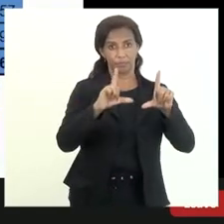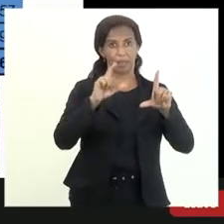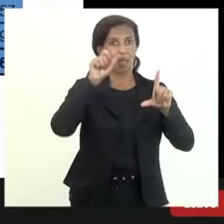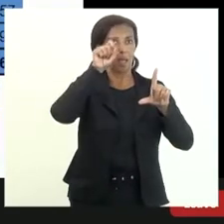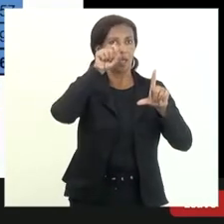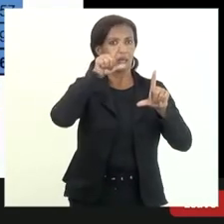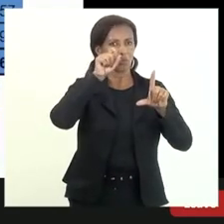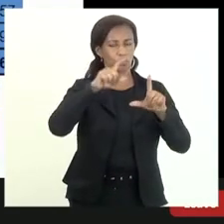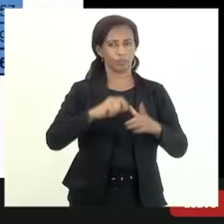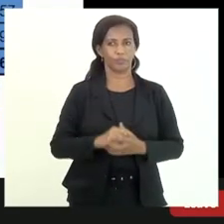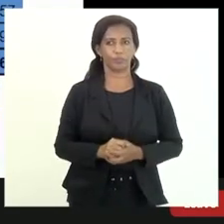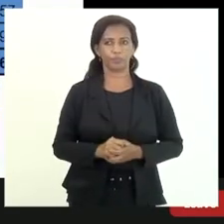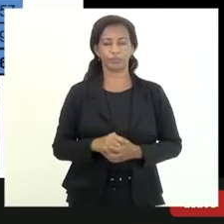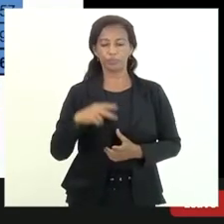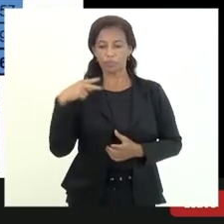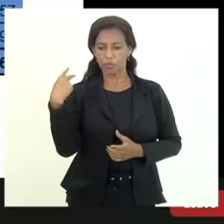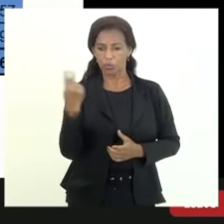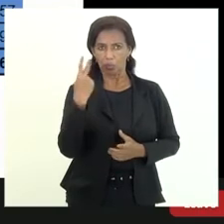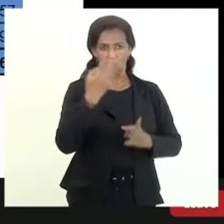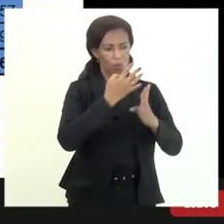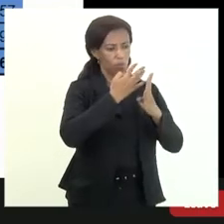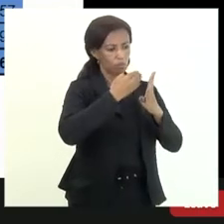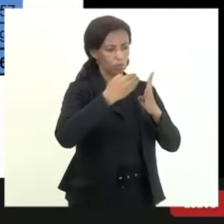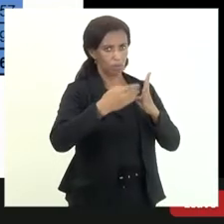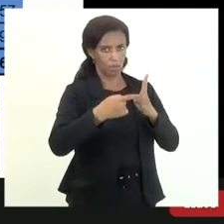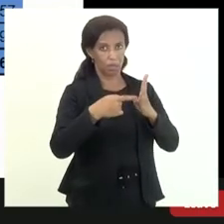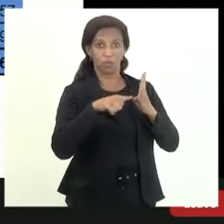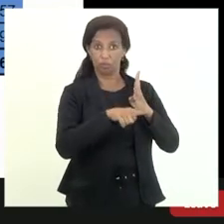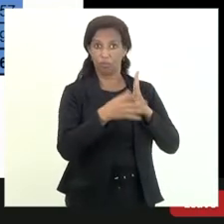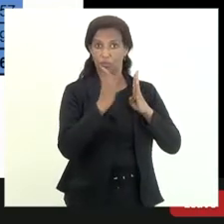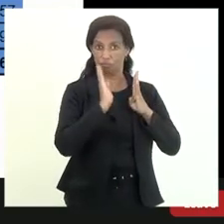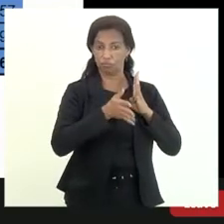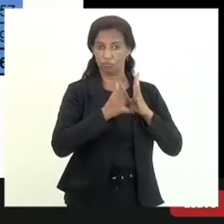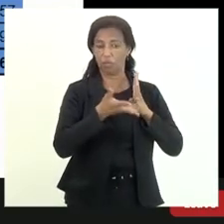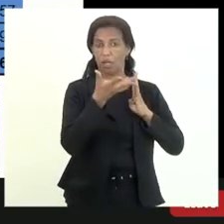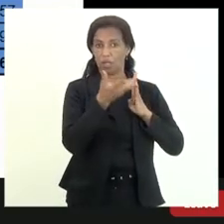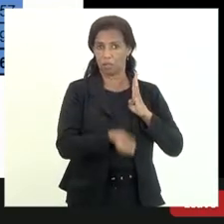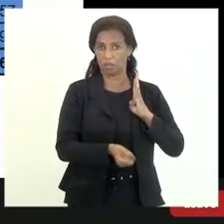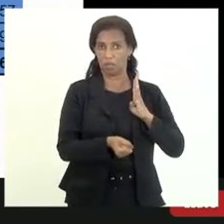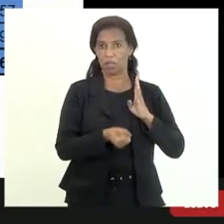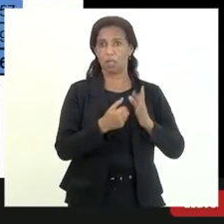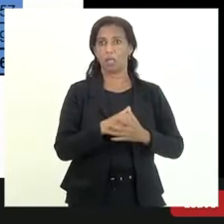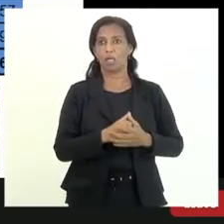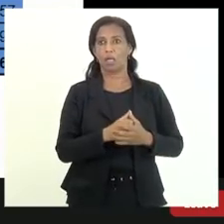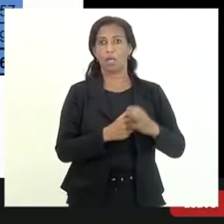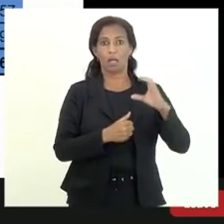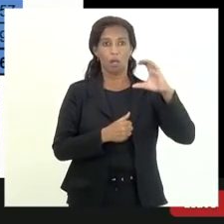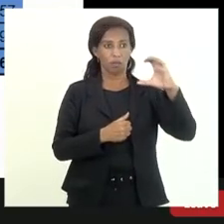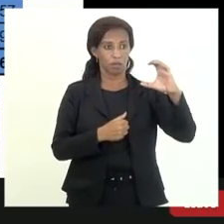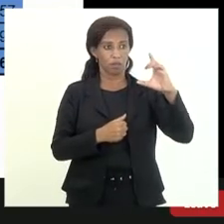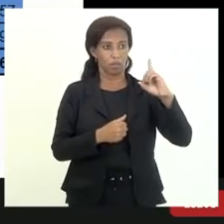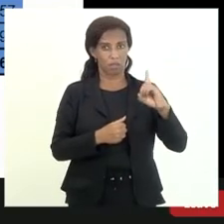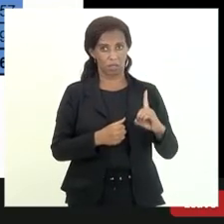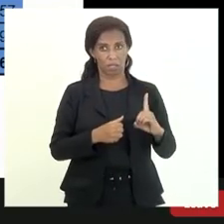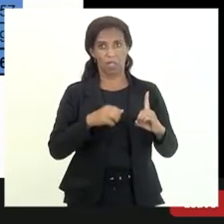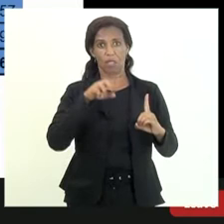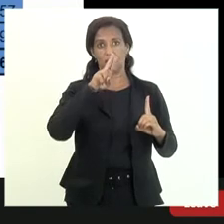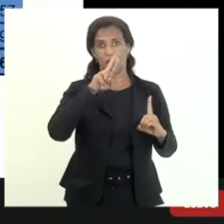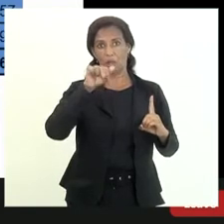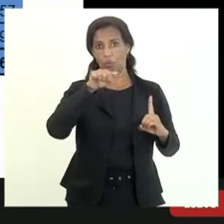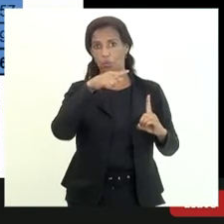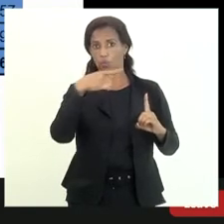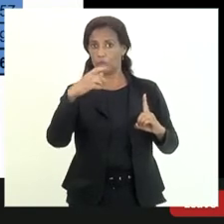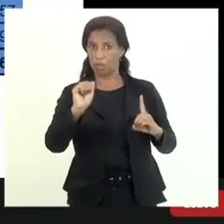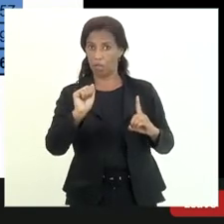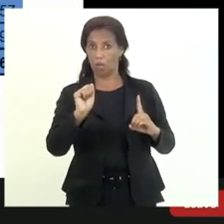valor do crédito que foi considerado equivalente ao rating C e D da União ou seja de possibilidade